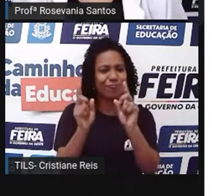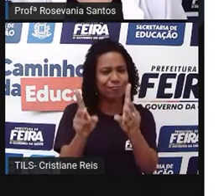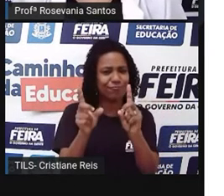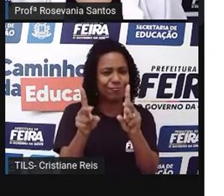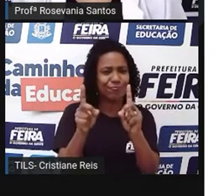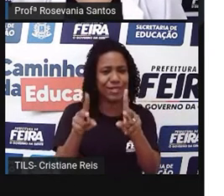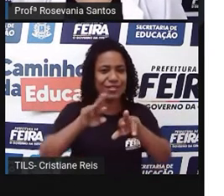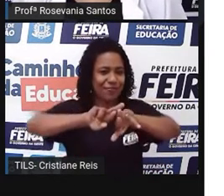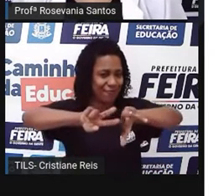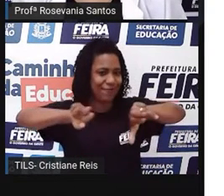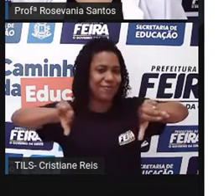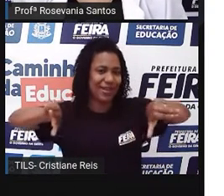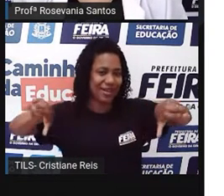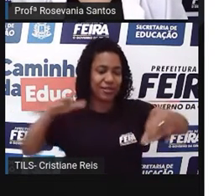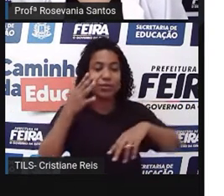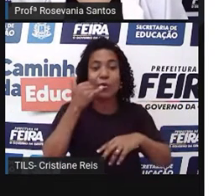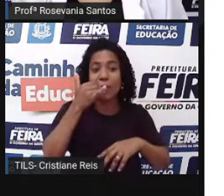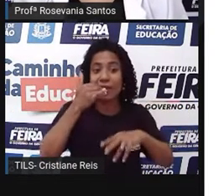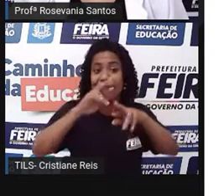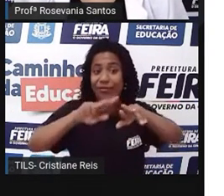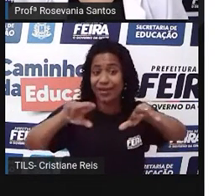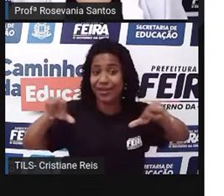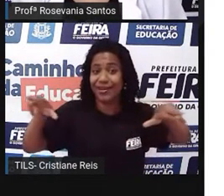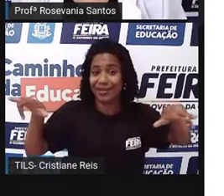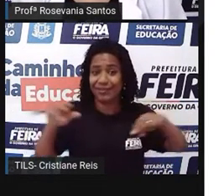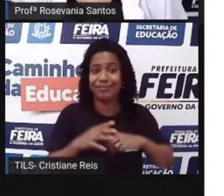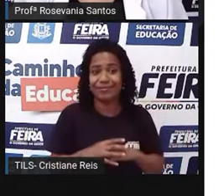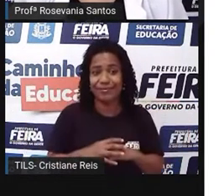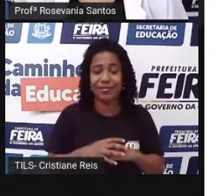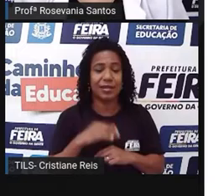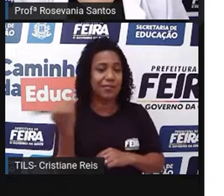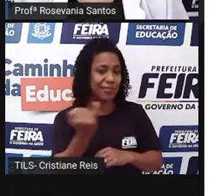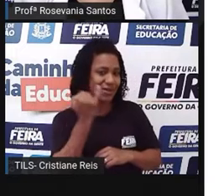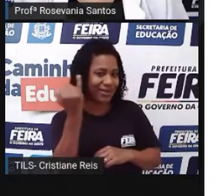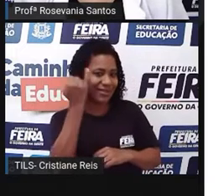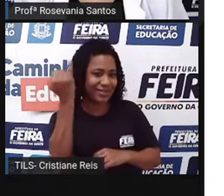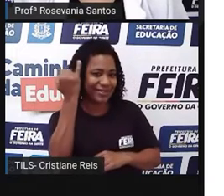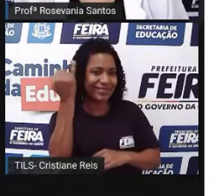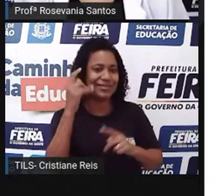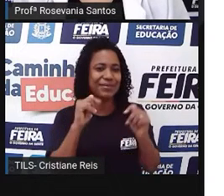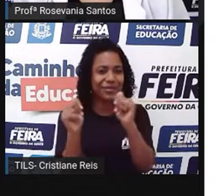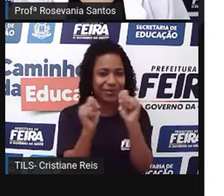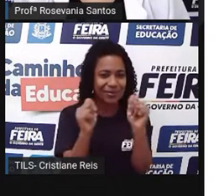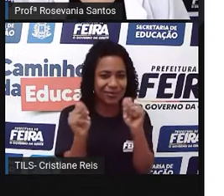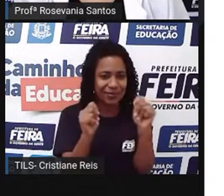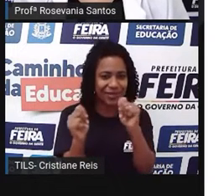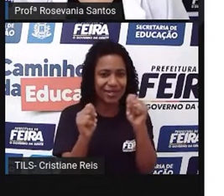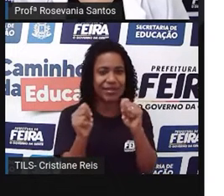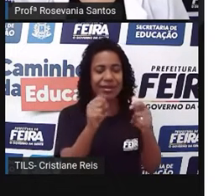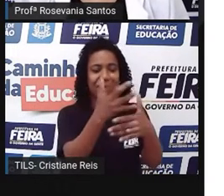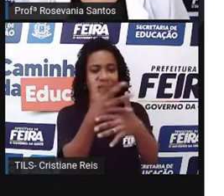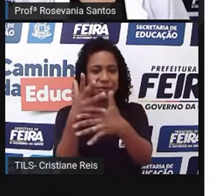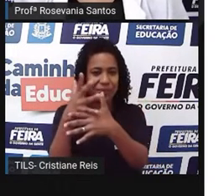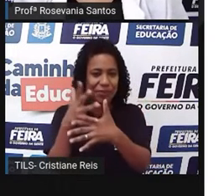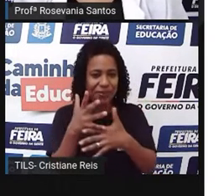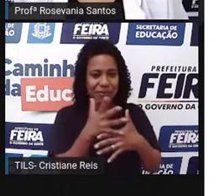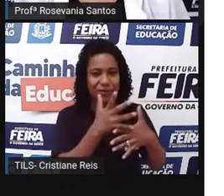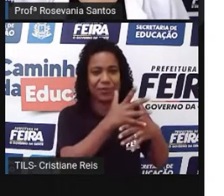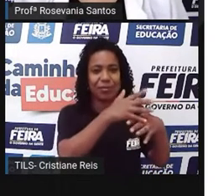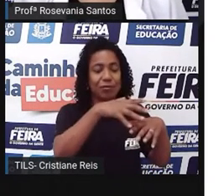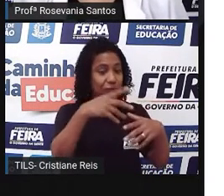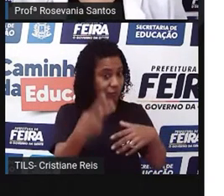comidas típicas da região, e representam a importante atividade para a economia ali, né, das cidades. E boa parte desses